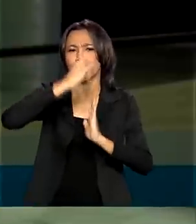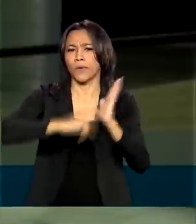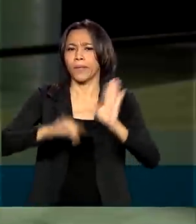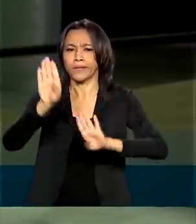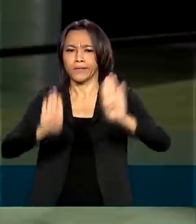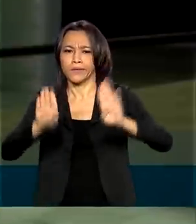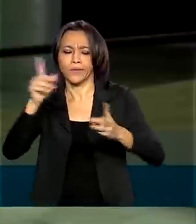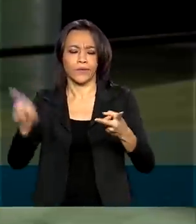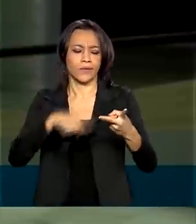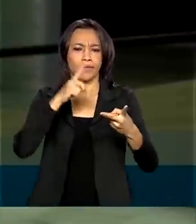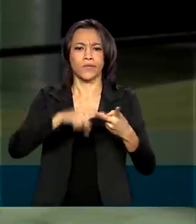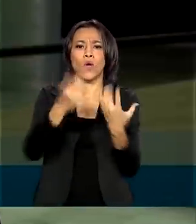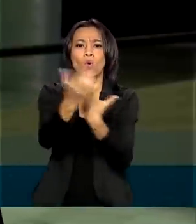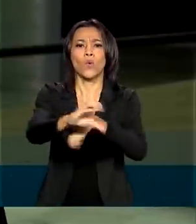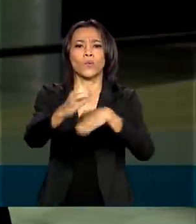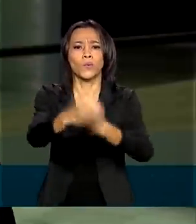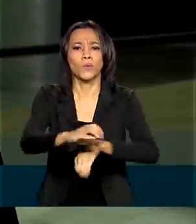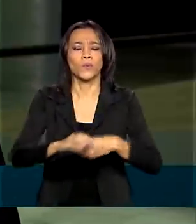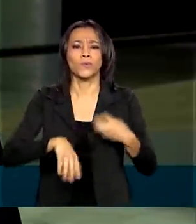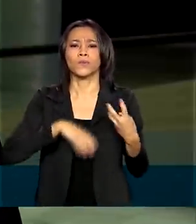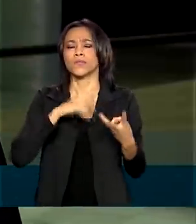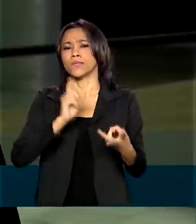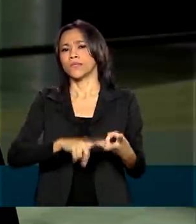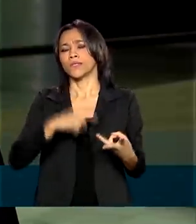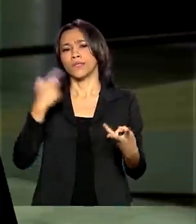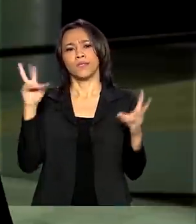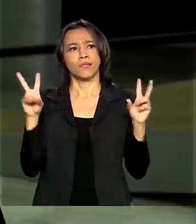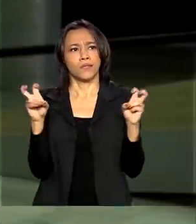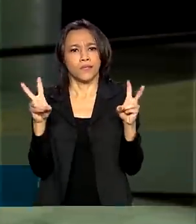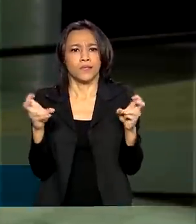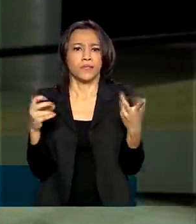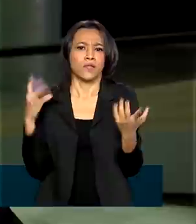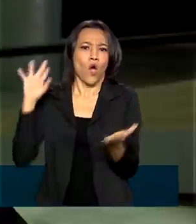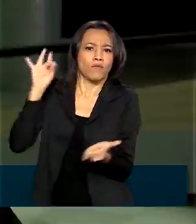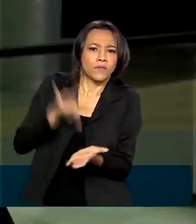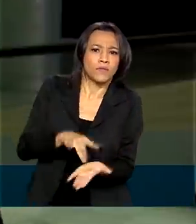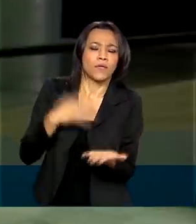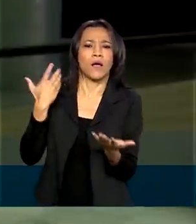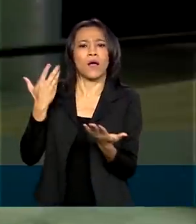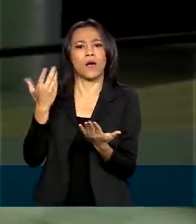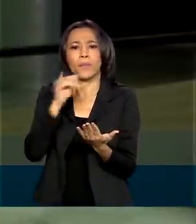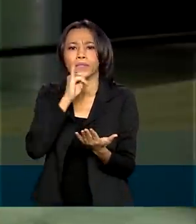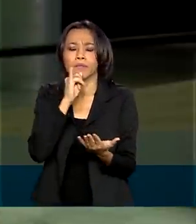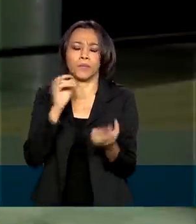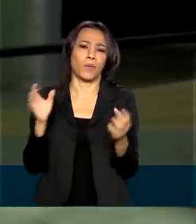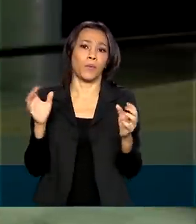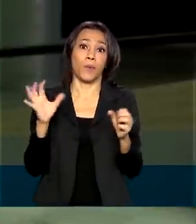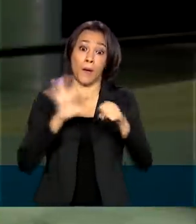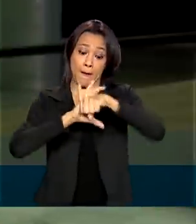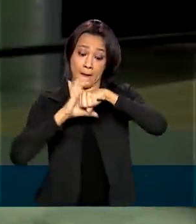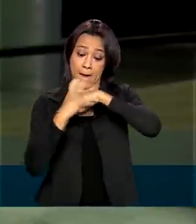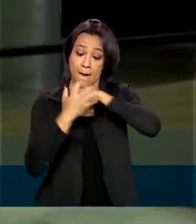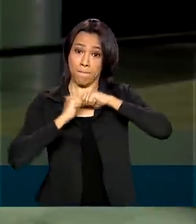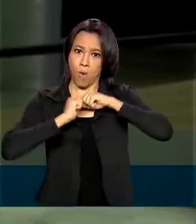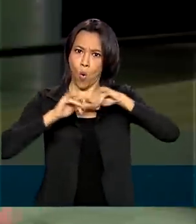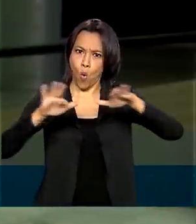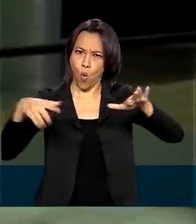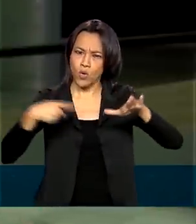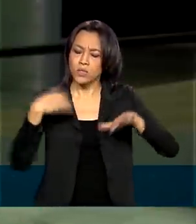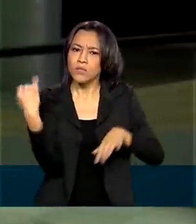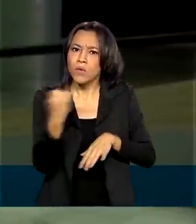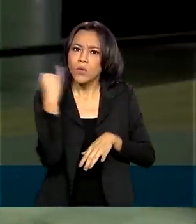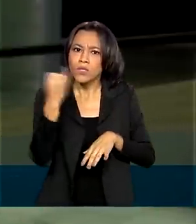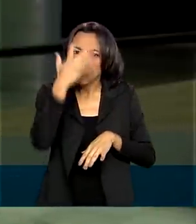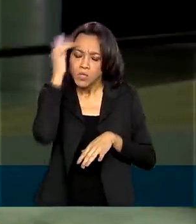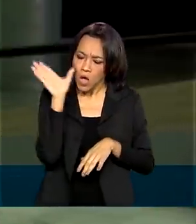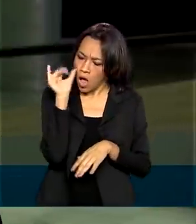concursos, todas as questões que envolvem coisas oficiais. O caso da pandemia está sendo muito importante e as pessoas estão